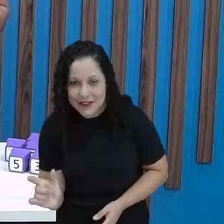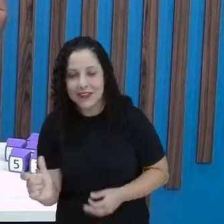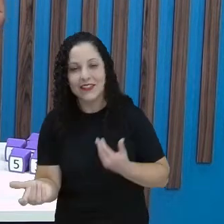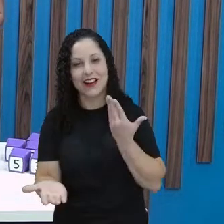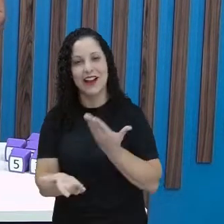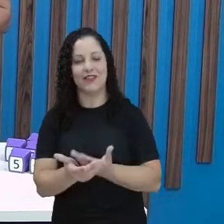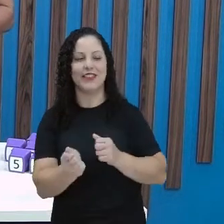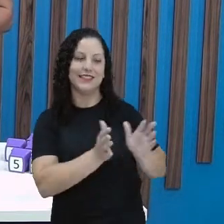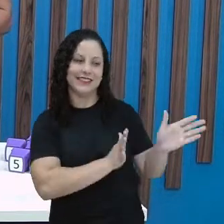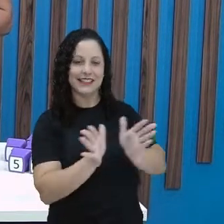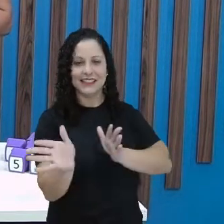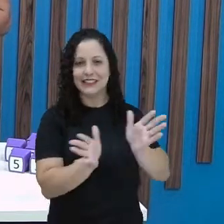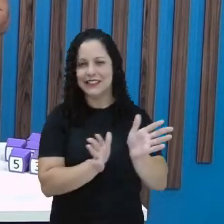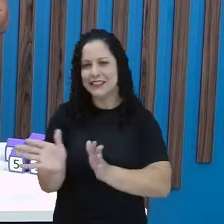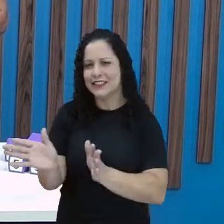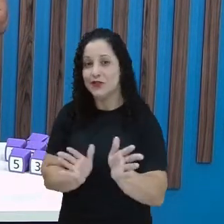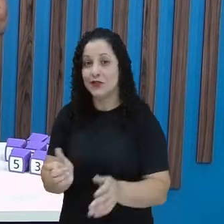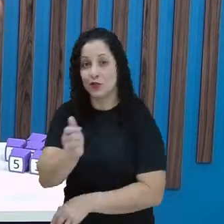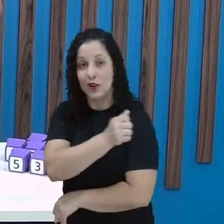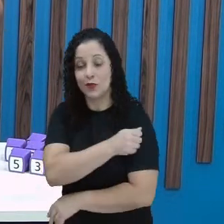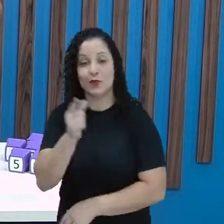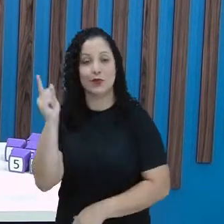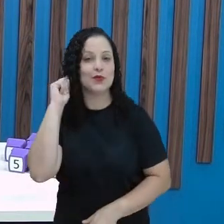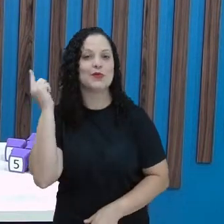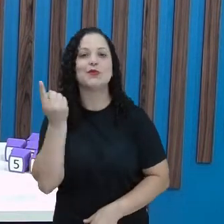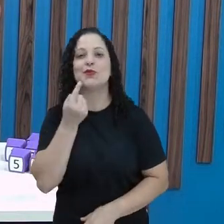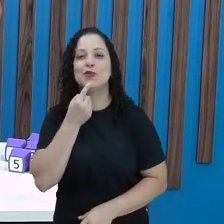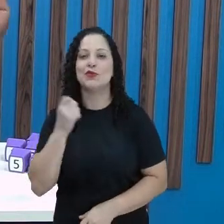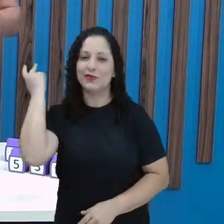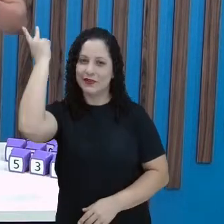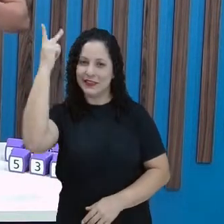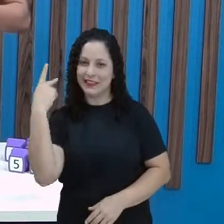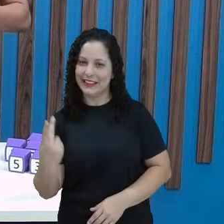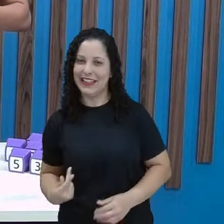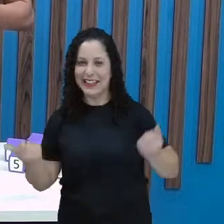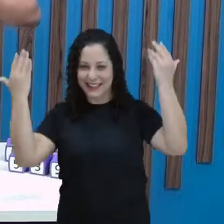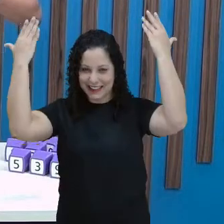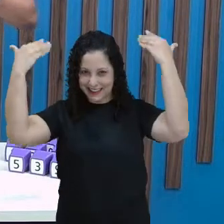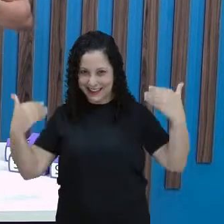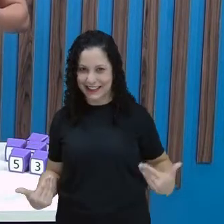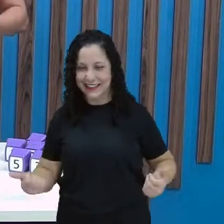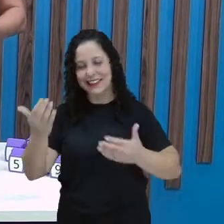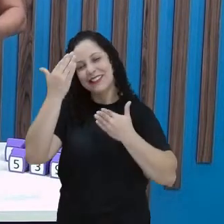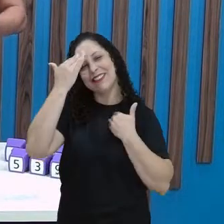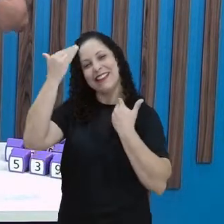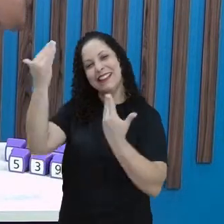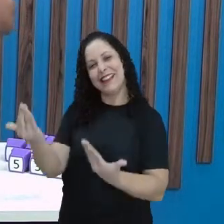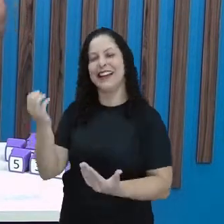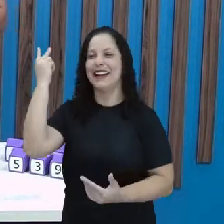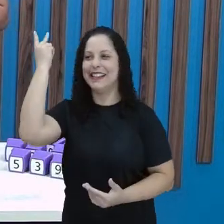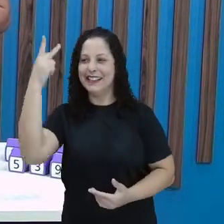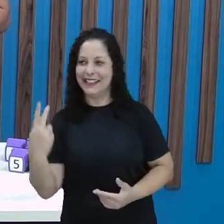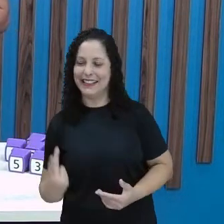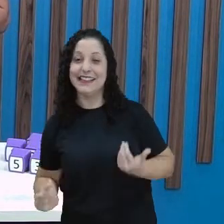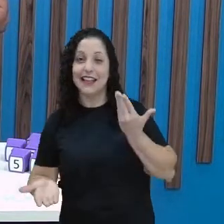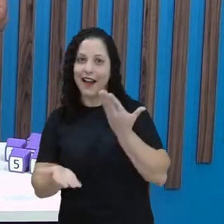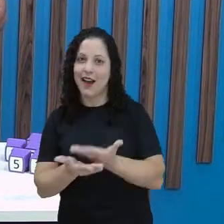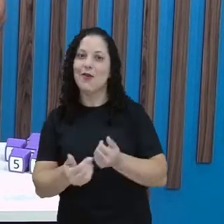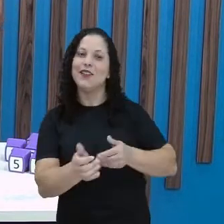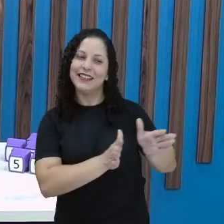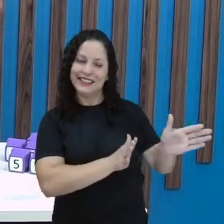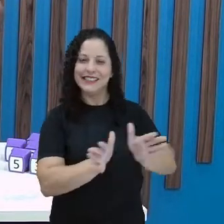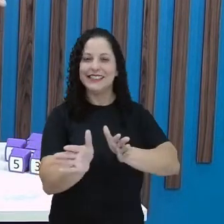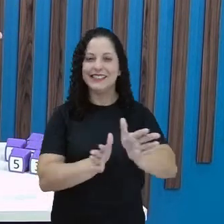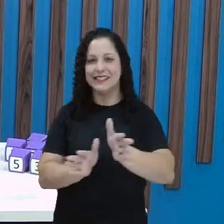acessível para os meus alunos surdos. É a Kézia. Muito obrigada, Kézia, por deixar a minha aula mais